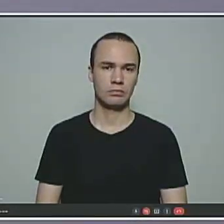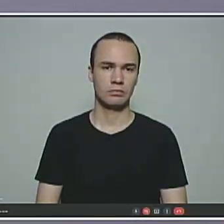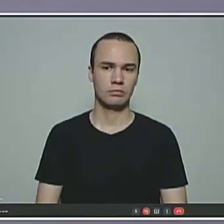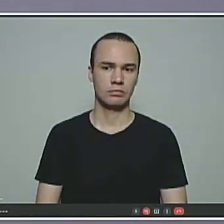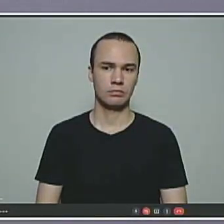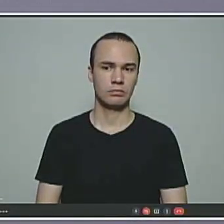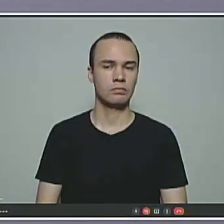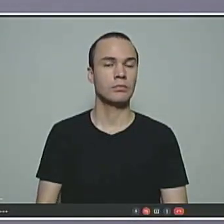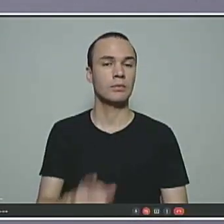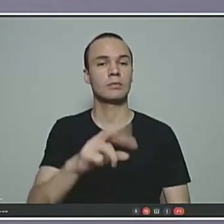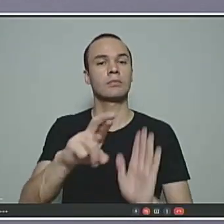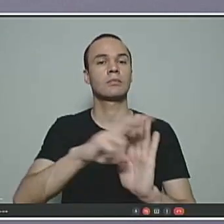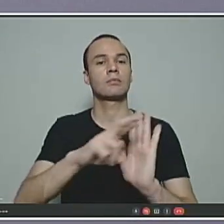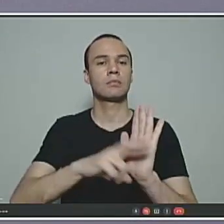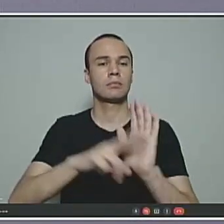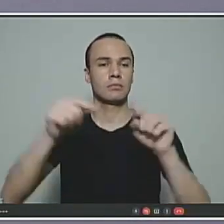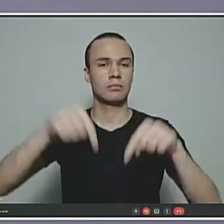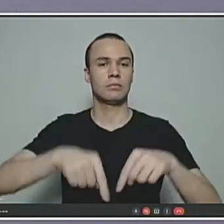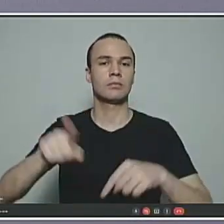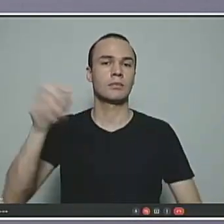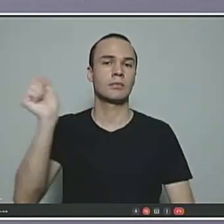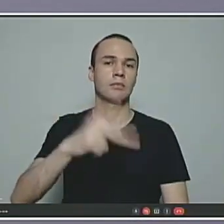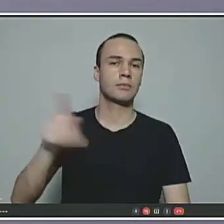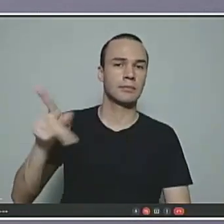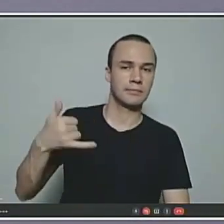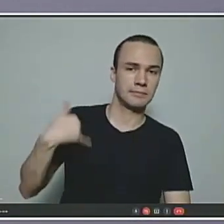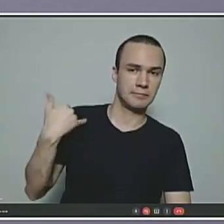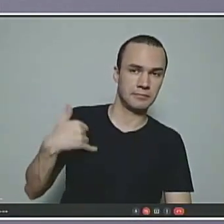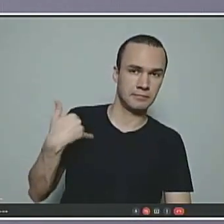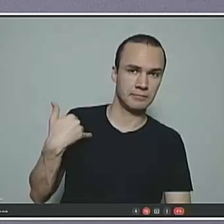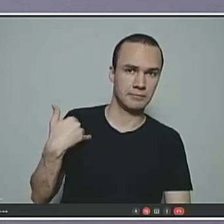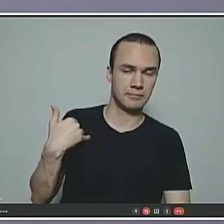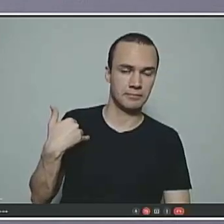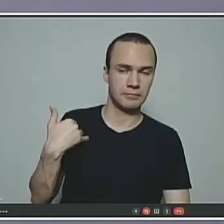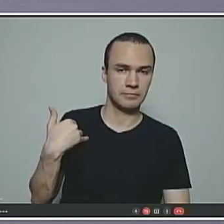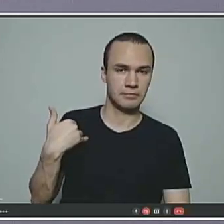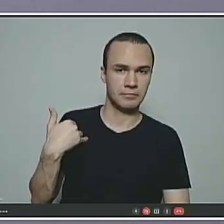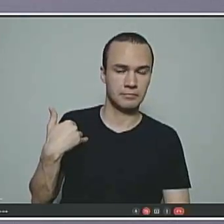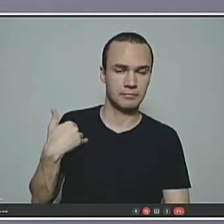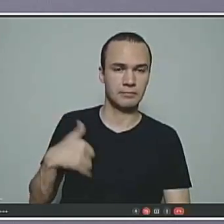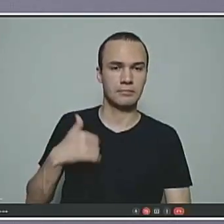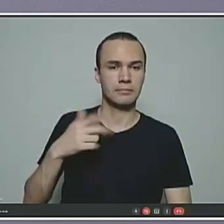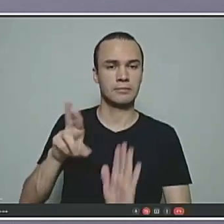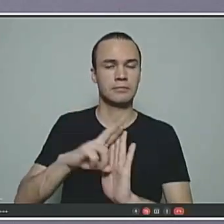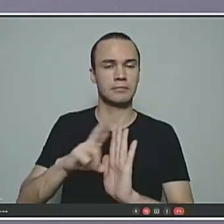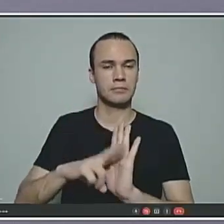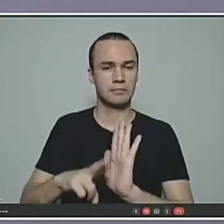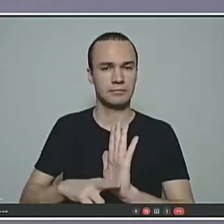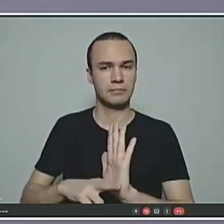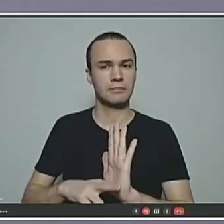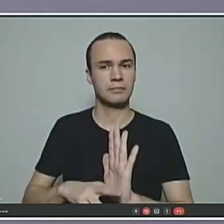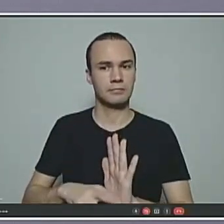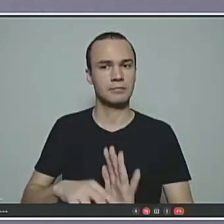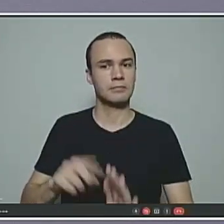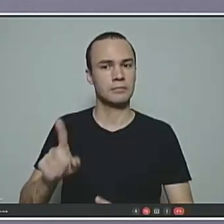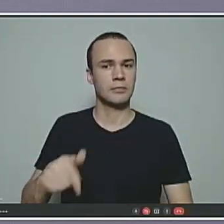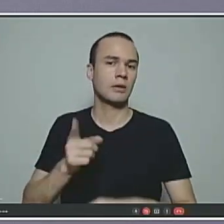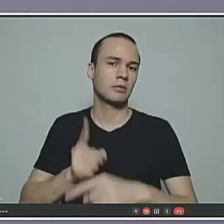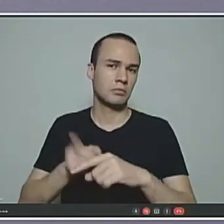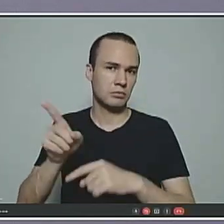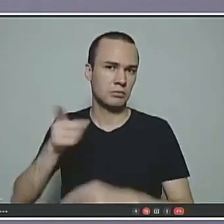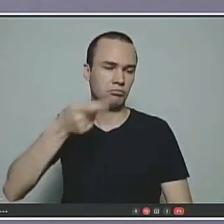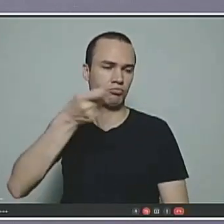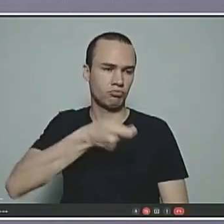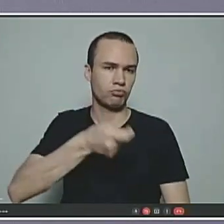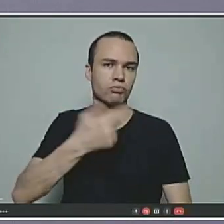Regras atuais. Aposentadoria por idade. Nós temos aposentadoria por idade e contribuição, por idade, por invalidez, compulsória,